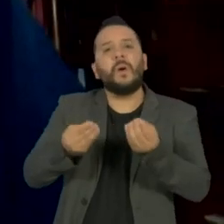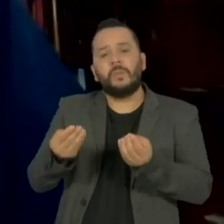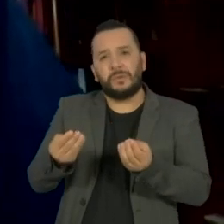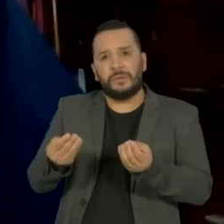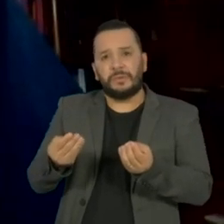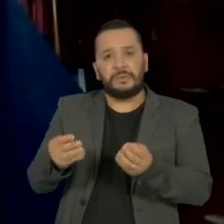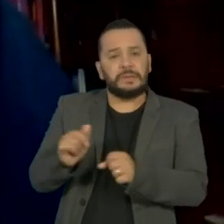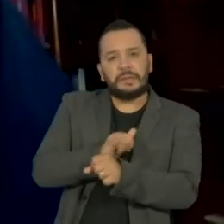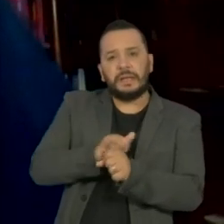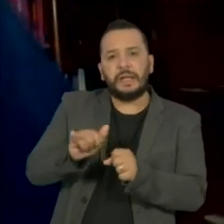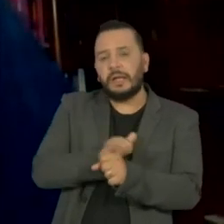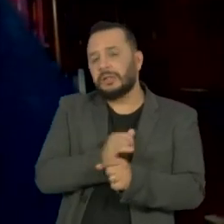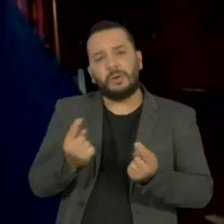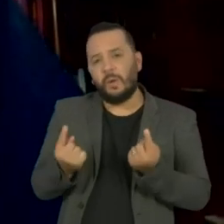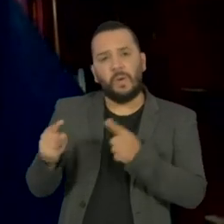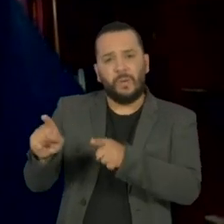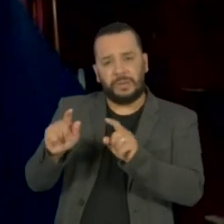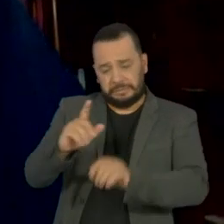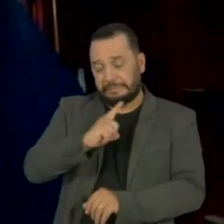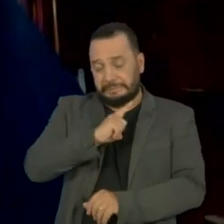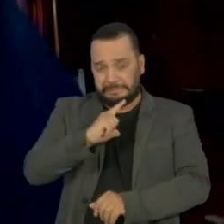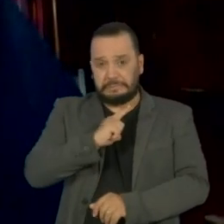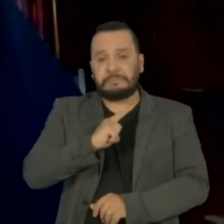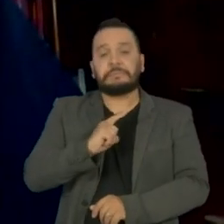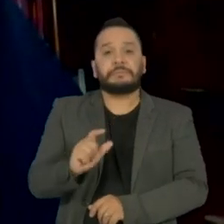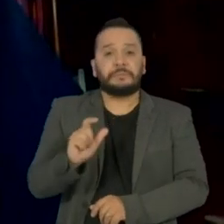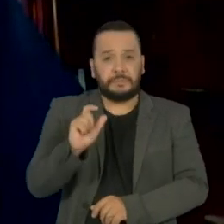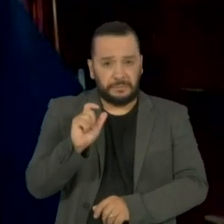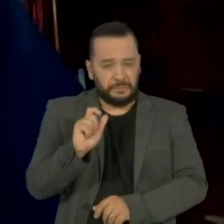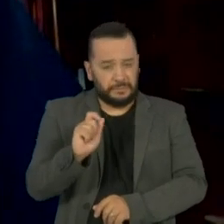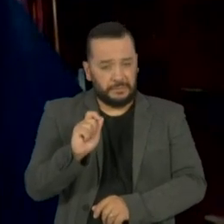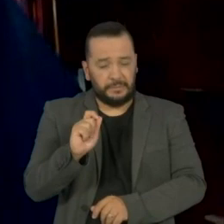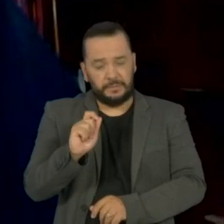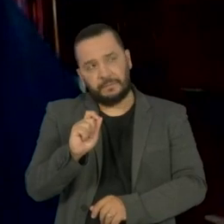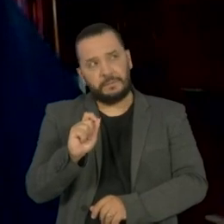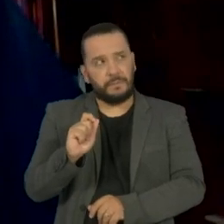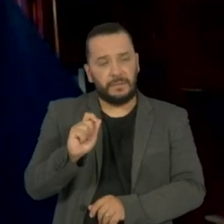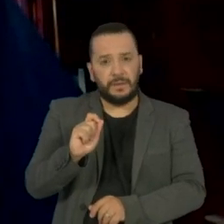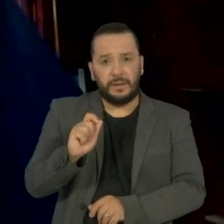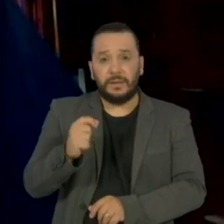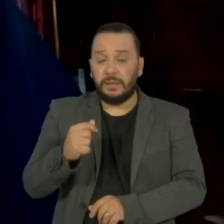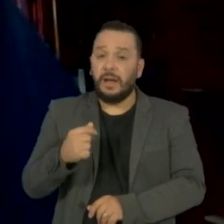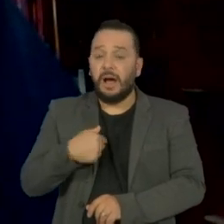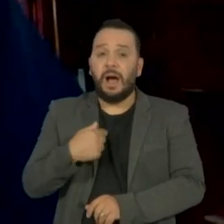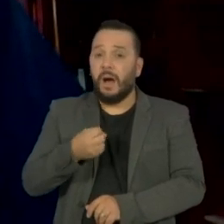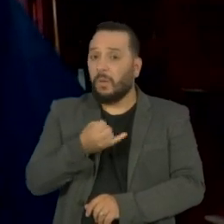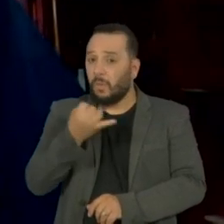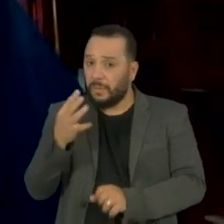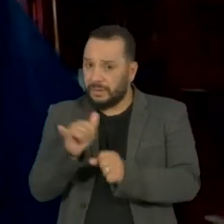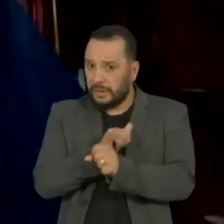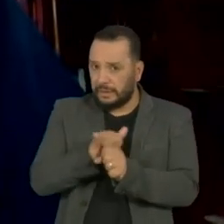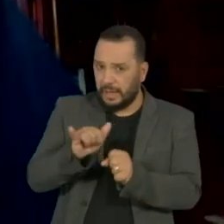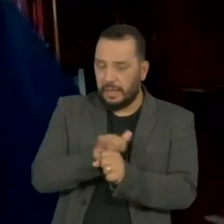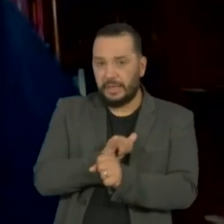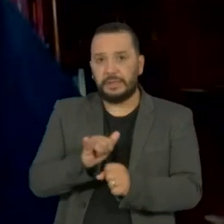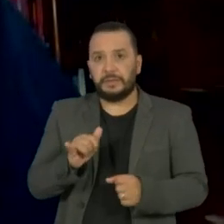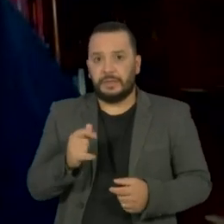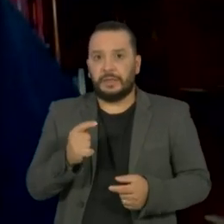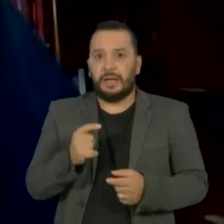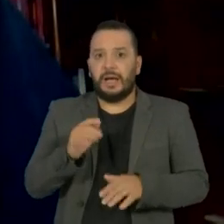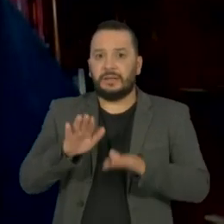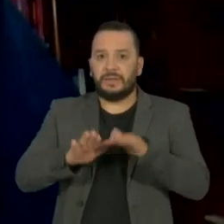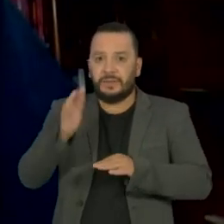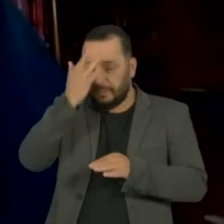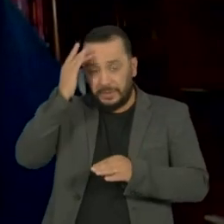Bom, há certas respostas que não são exatamente ideais. Por exemplo, aumenta o nível de consumo de